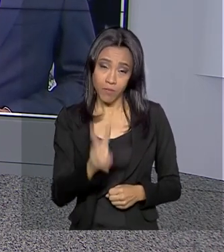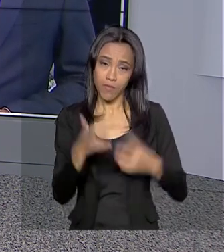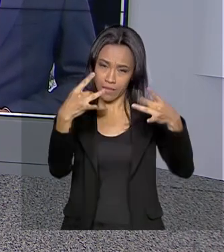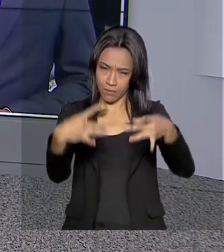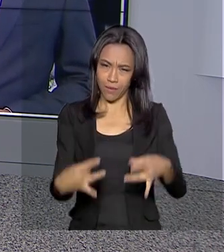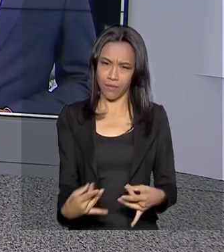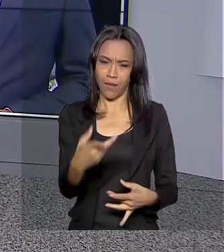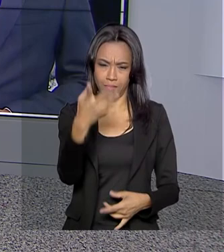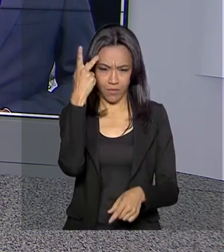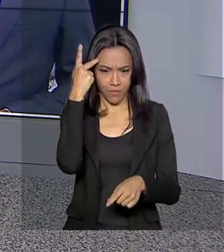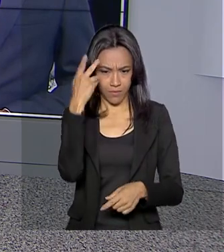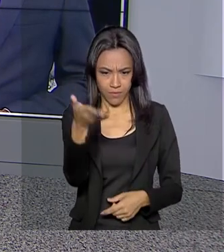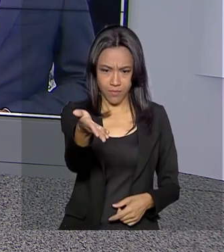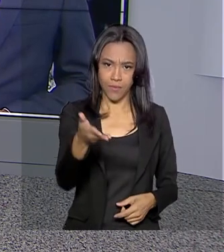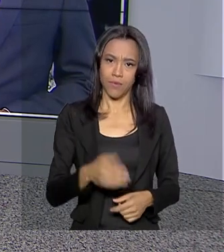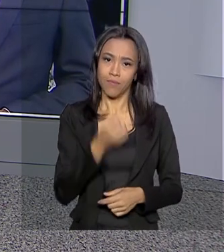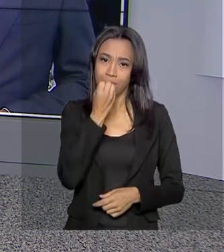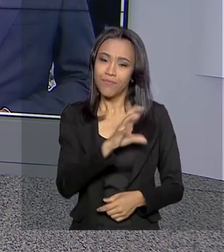tem os detalhes. Bom dia, Ricardo.